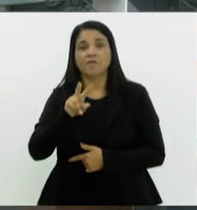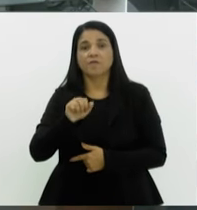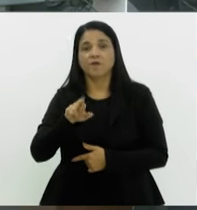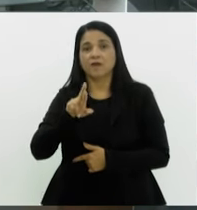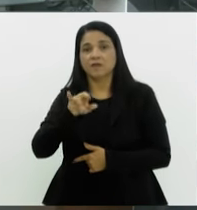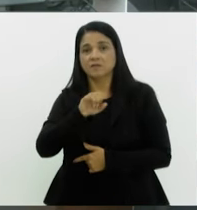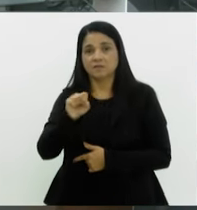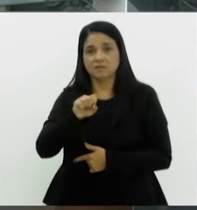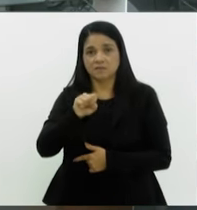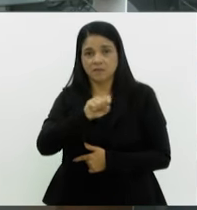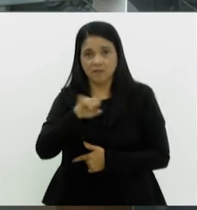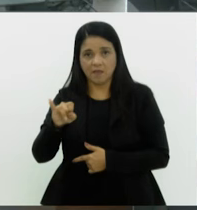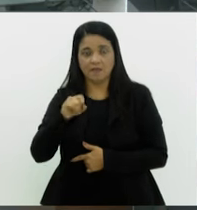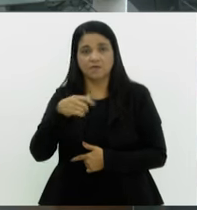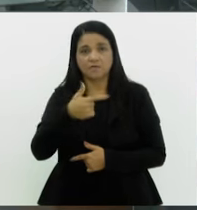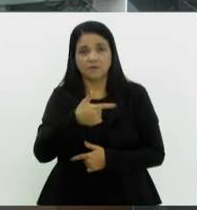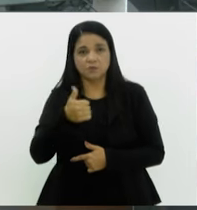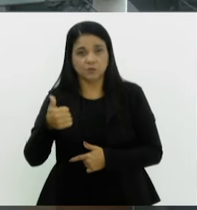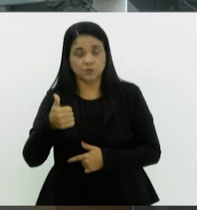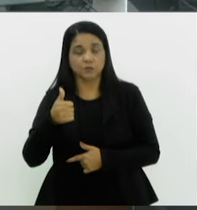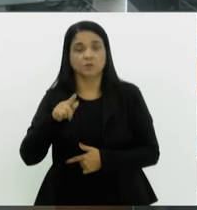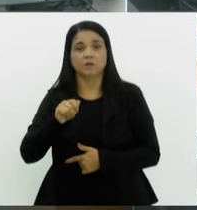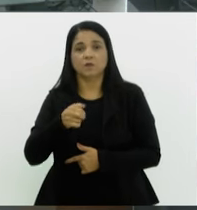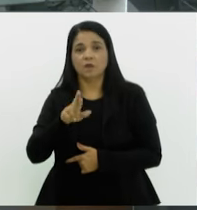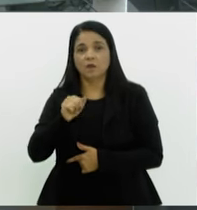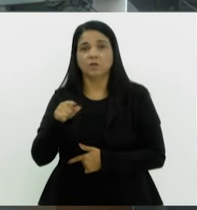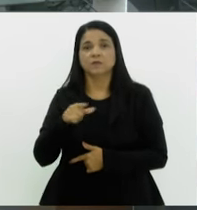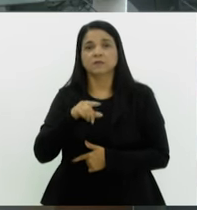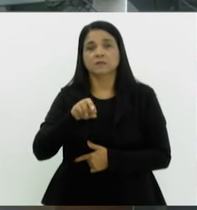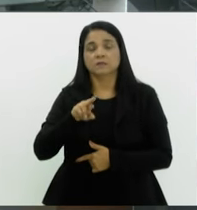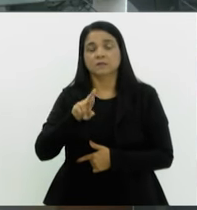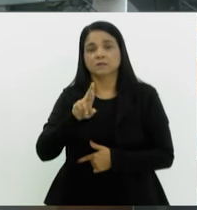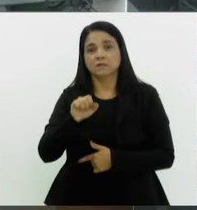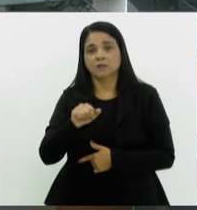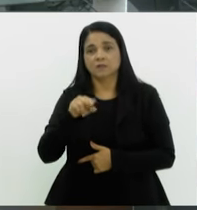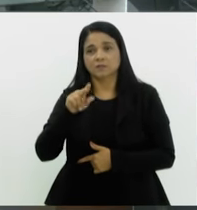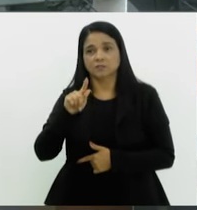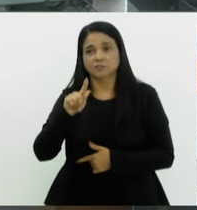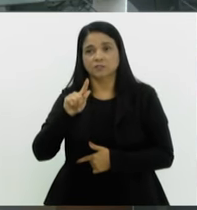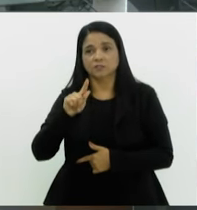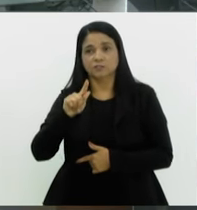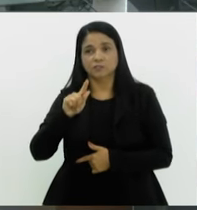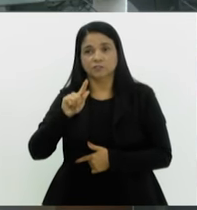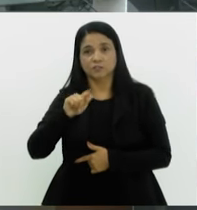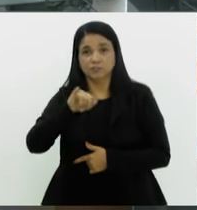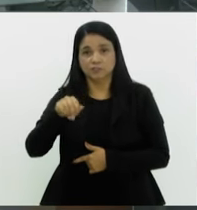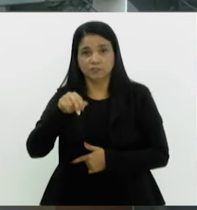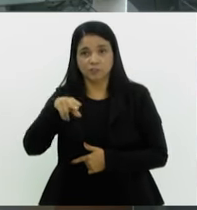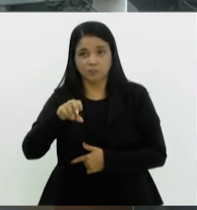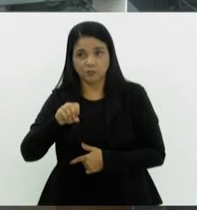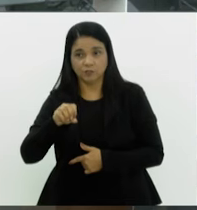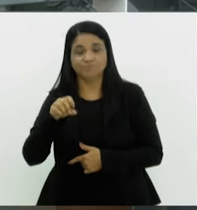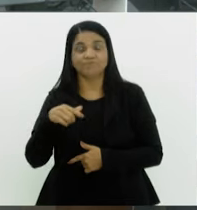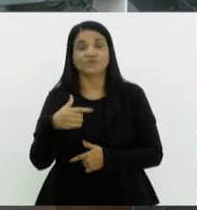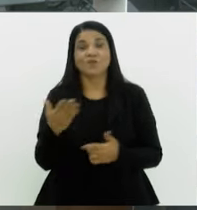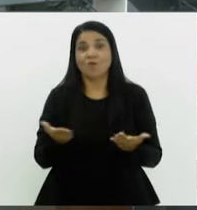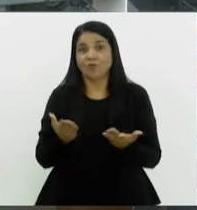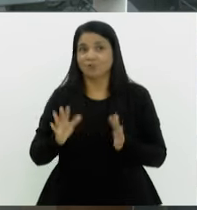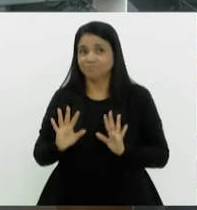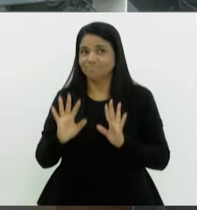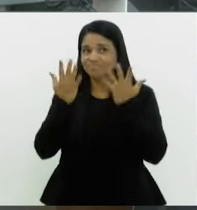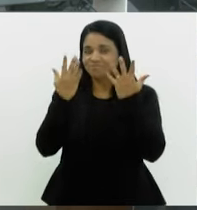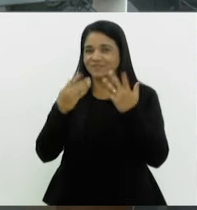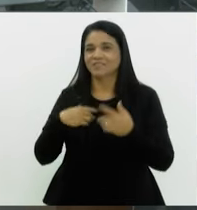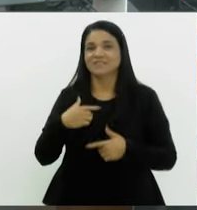21 graus, e Trajano de Moraes, 22 graus. Trajano comemora 133 anos hoje,